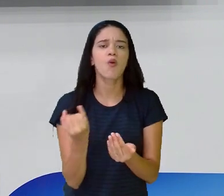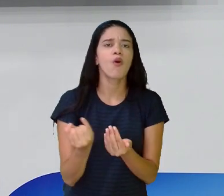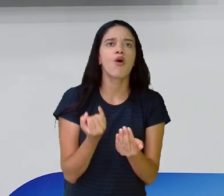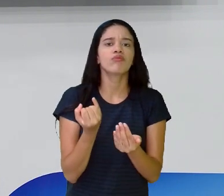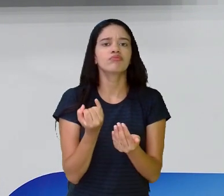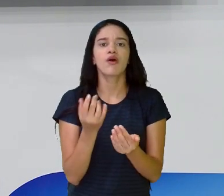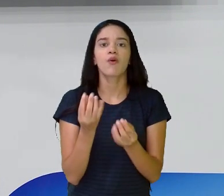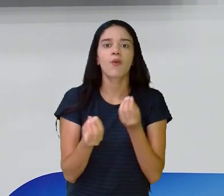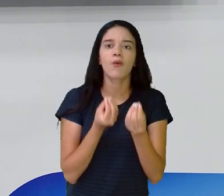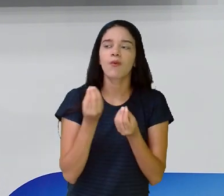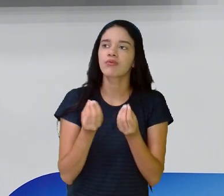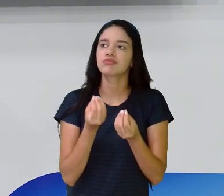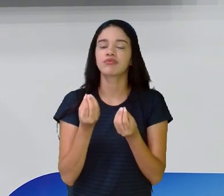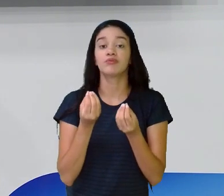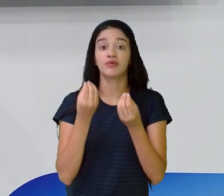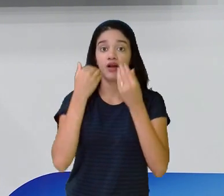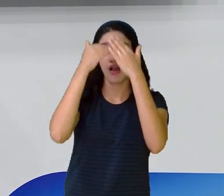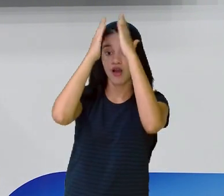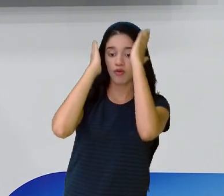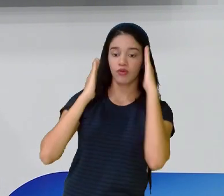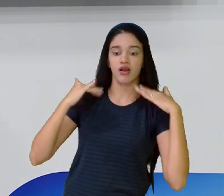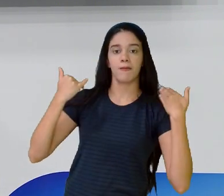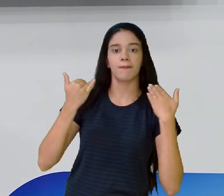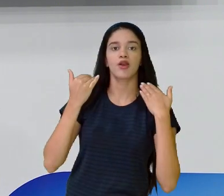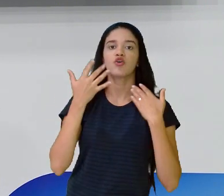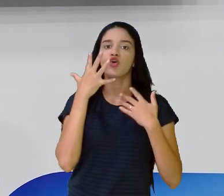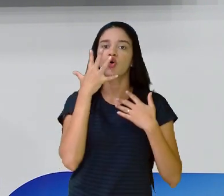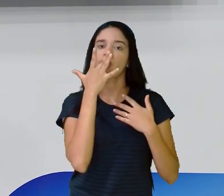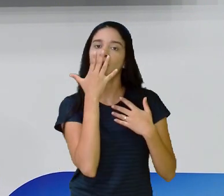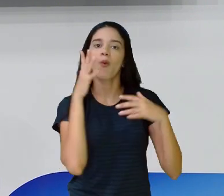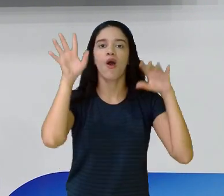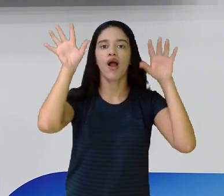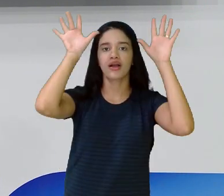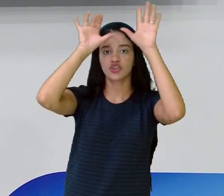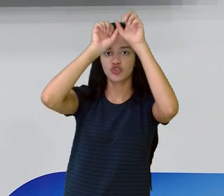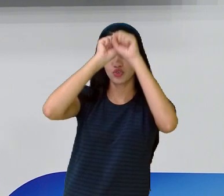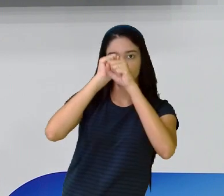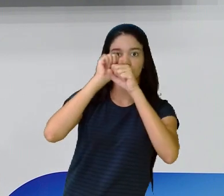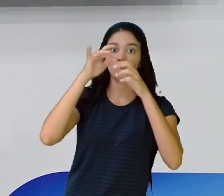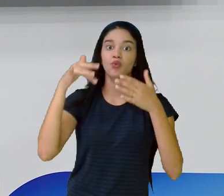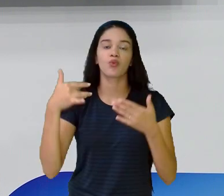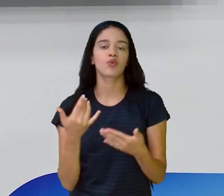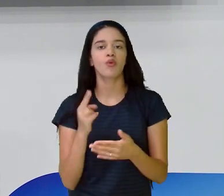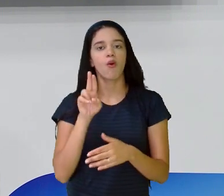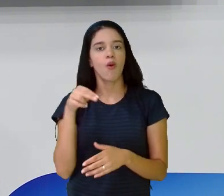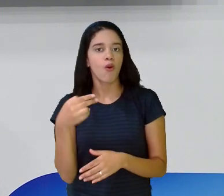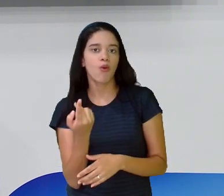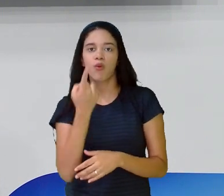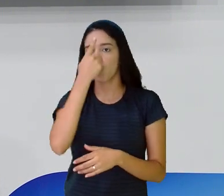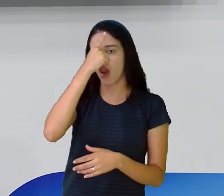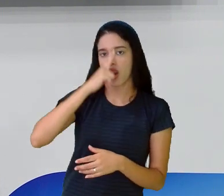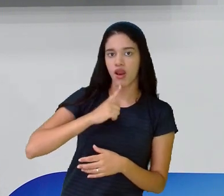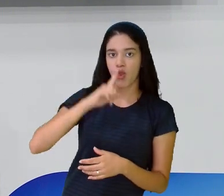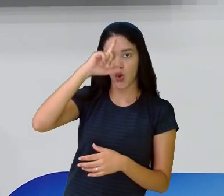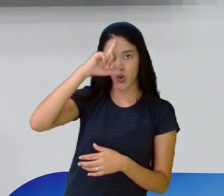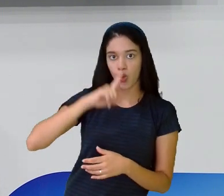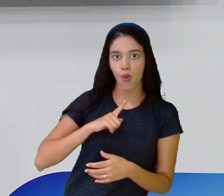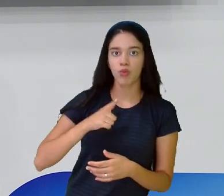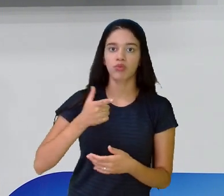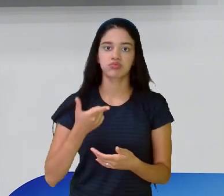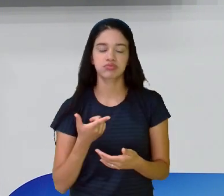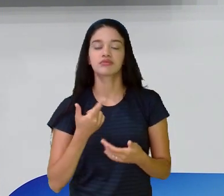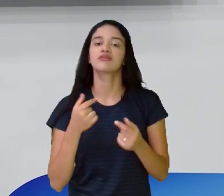Aqui ela está de cabelo escuro, mas ela poderia parecer de cabelo loiro para vocês. E você vê aí, de várias formas,